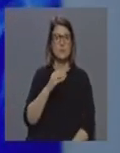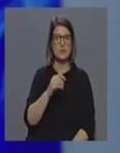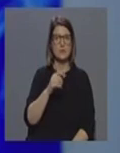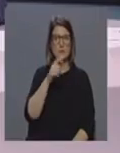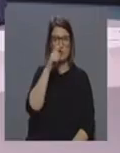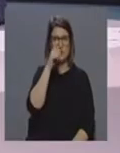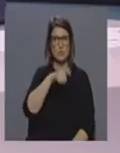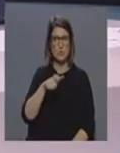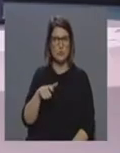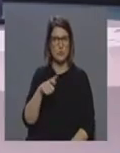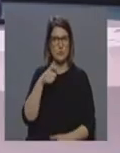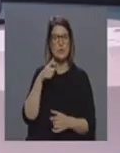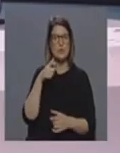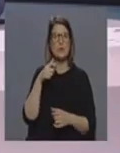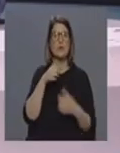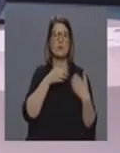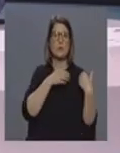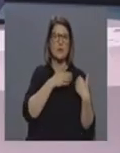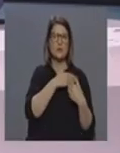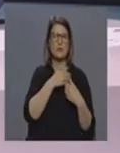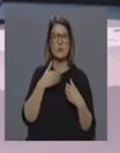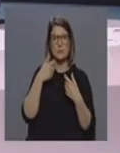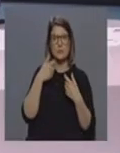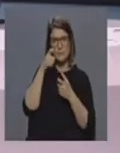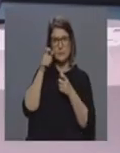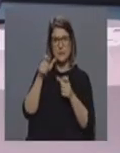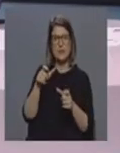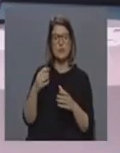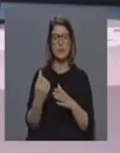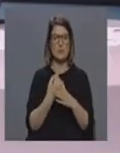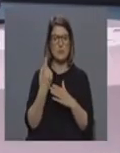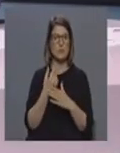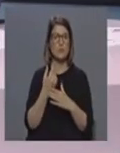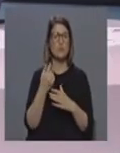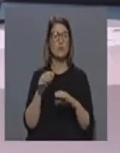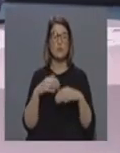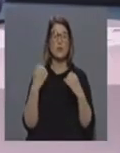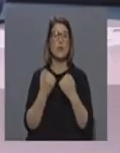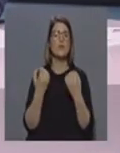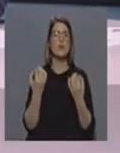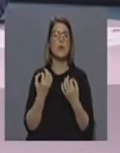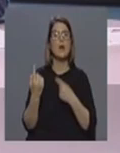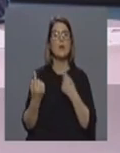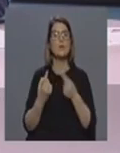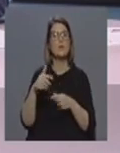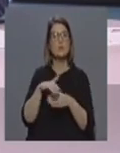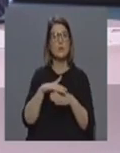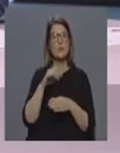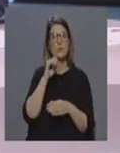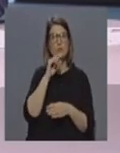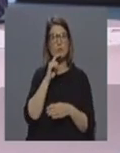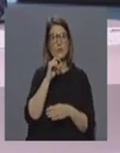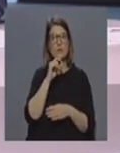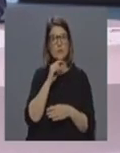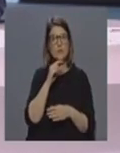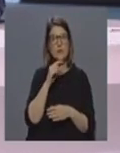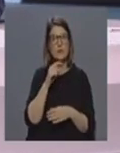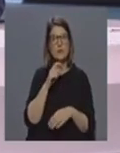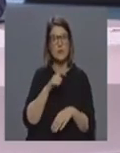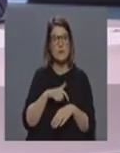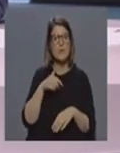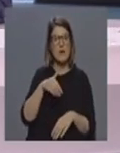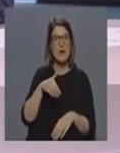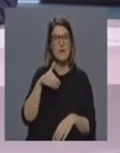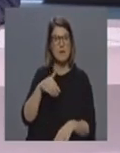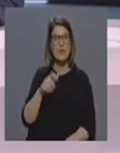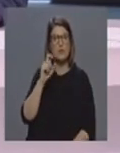vigilância das autoridades de saúde em isolamento social na região. Algumas dessas situações podem vir a ser identificadas nos próximos dias como